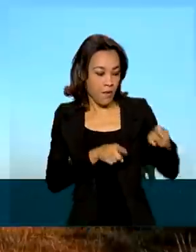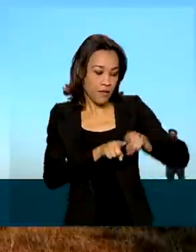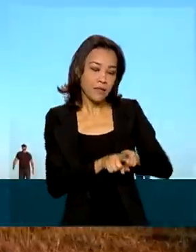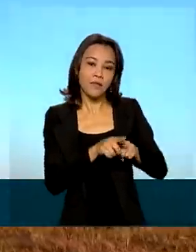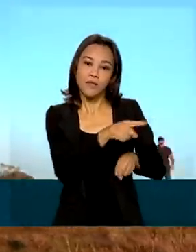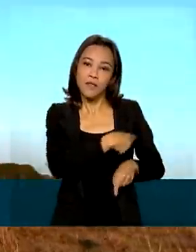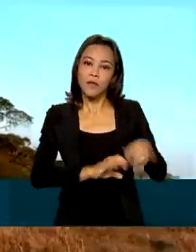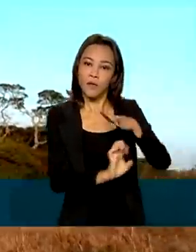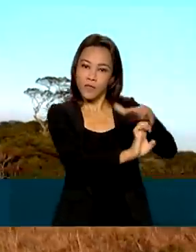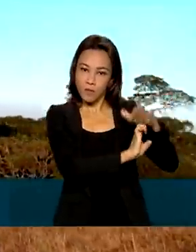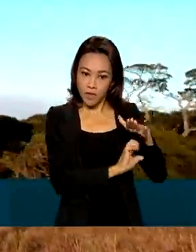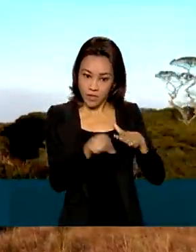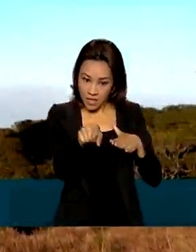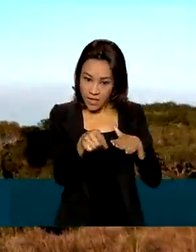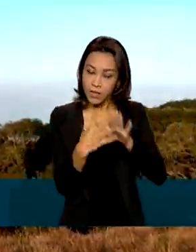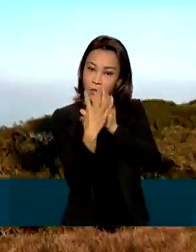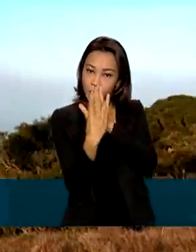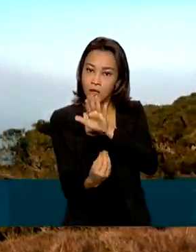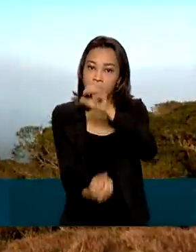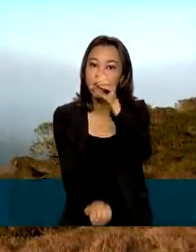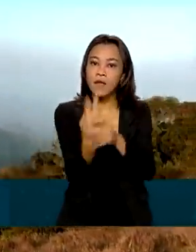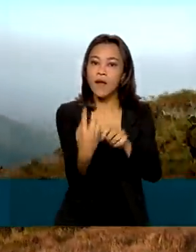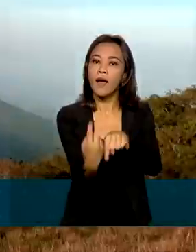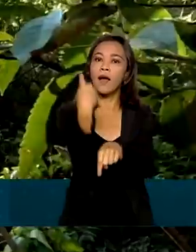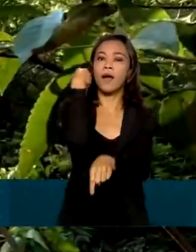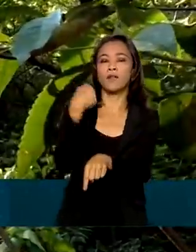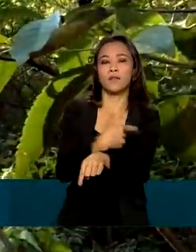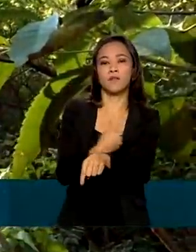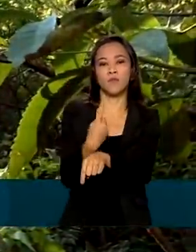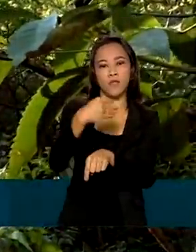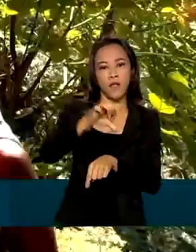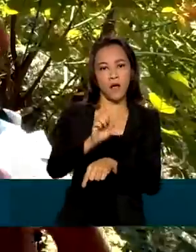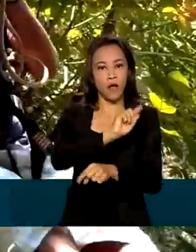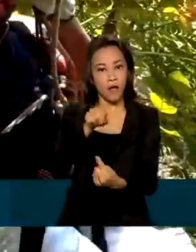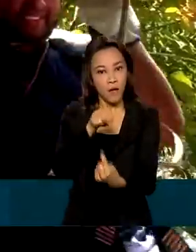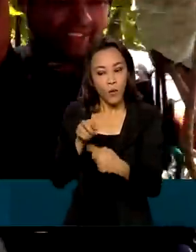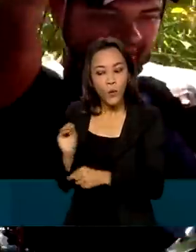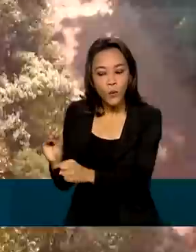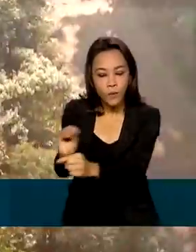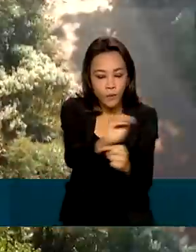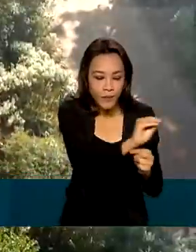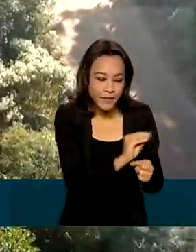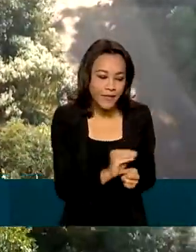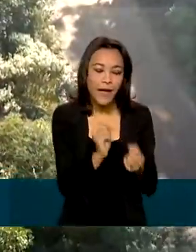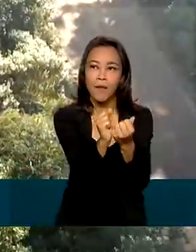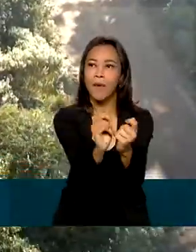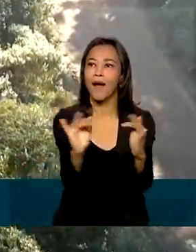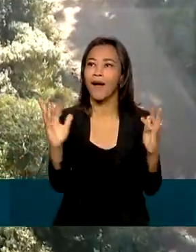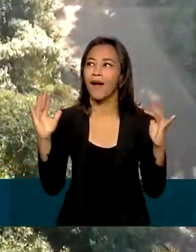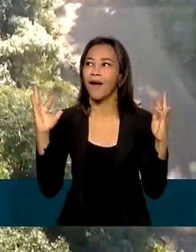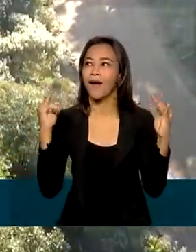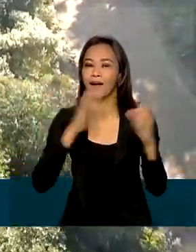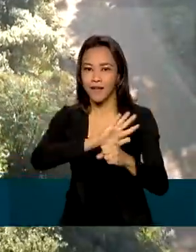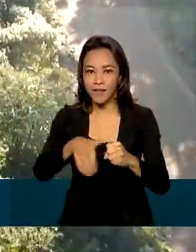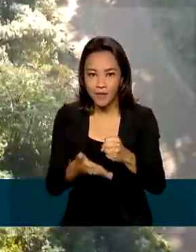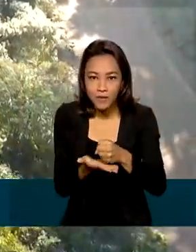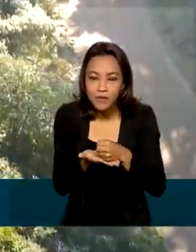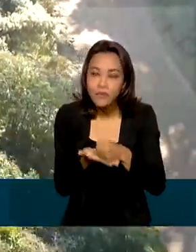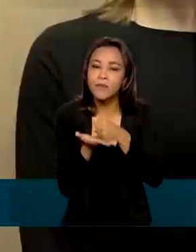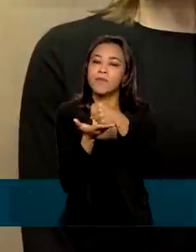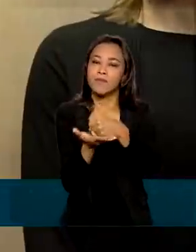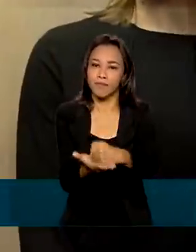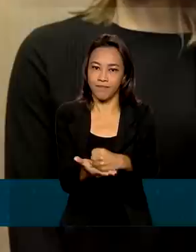modelo foi criado em 2019 para contribuir com a conservação ambiental e a sustentabilidade de unidades de